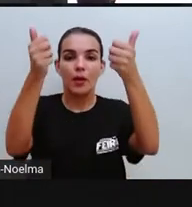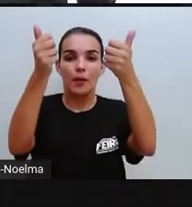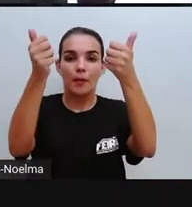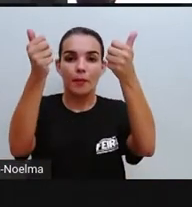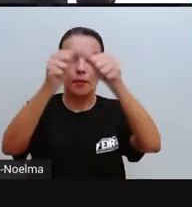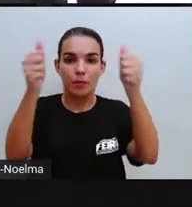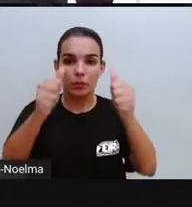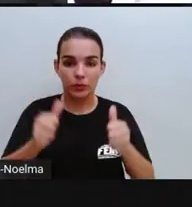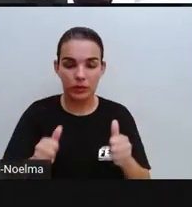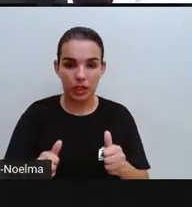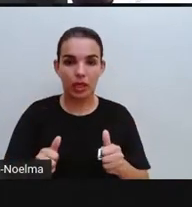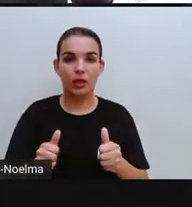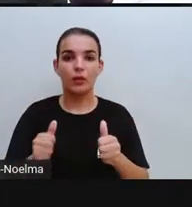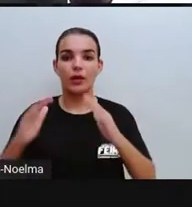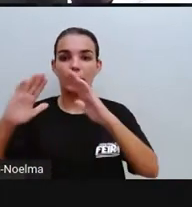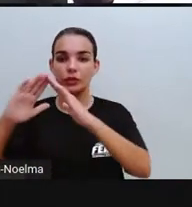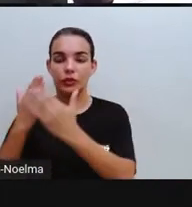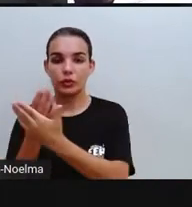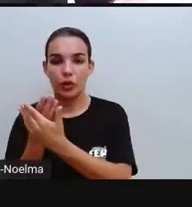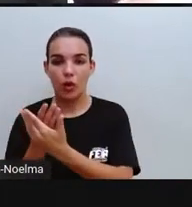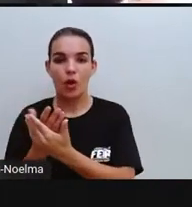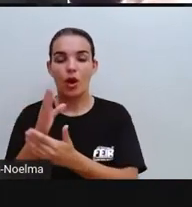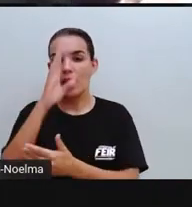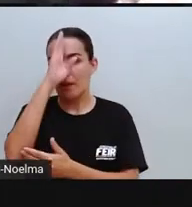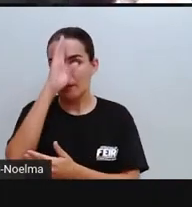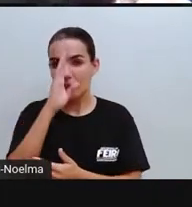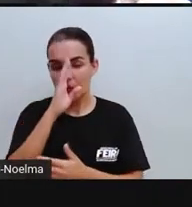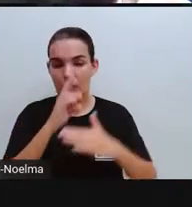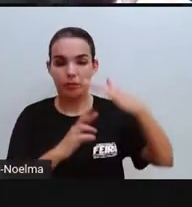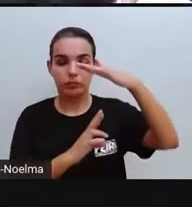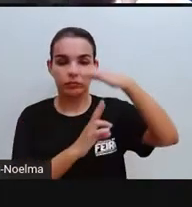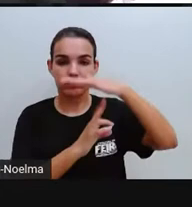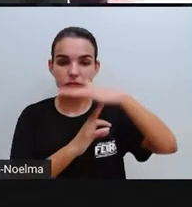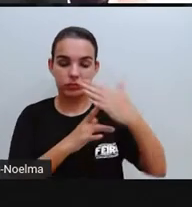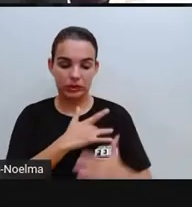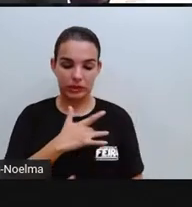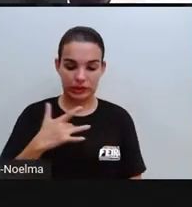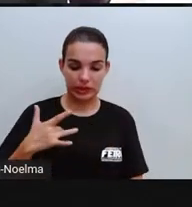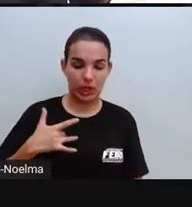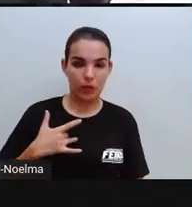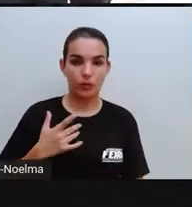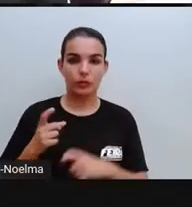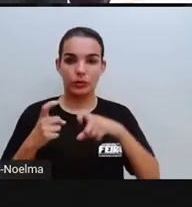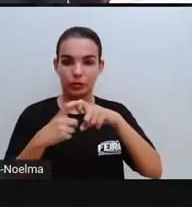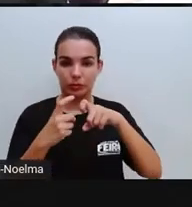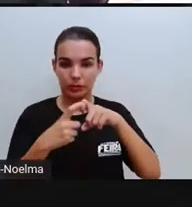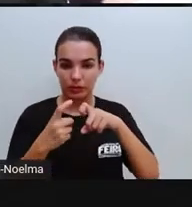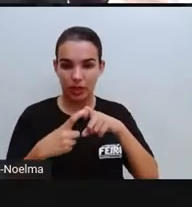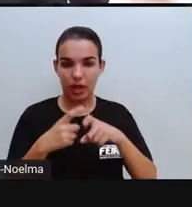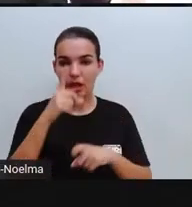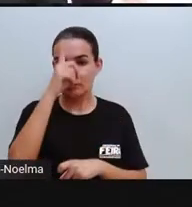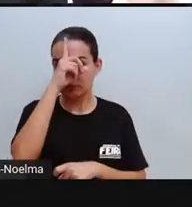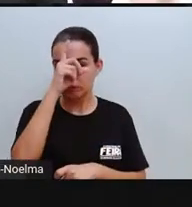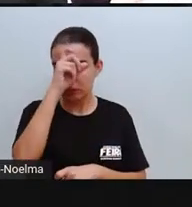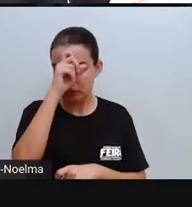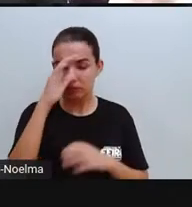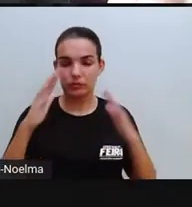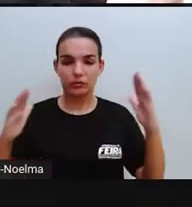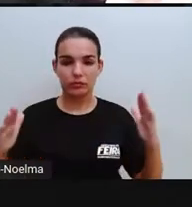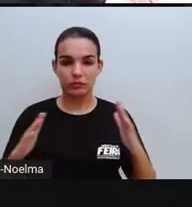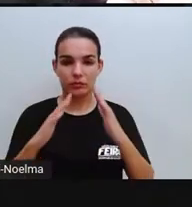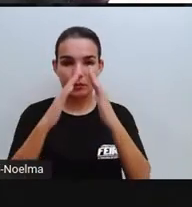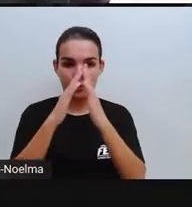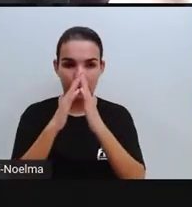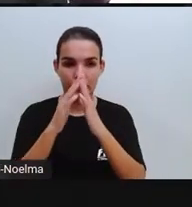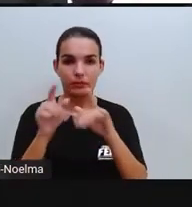aqui, né? Escolas públicas, postos de saúde, hospital. A gente